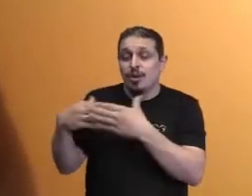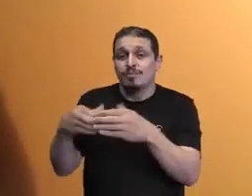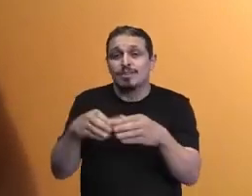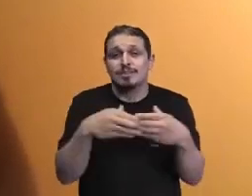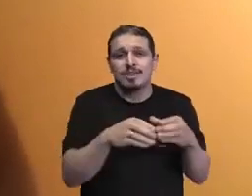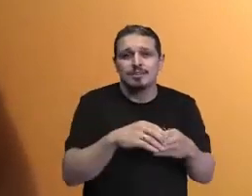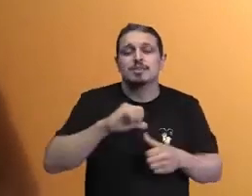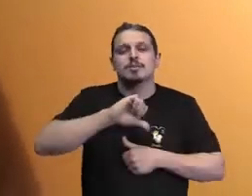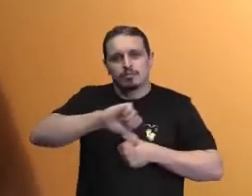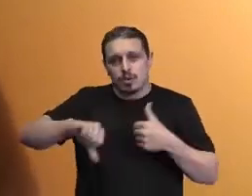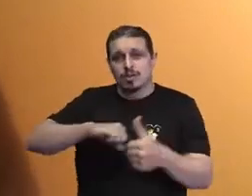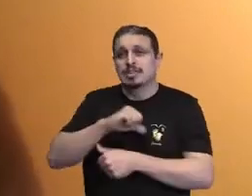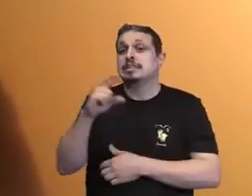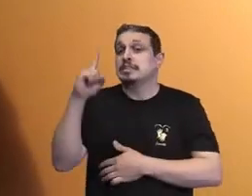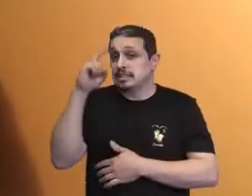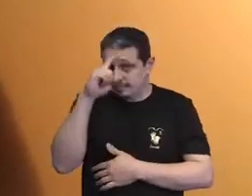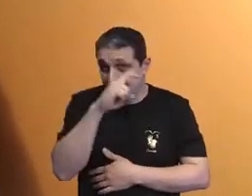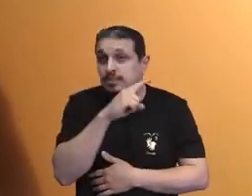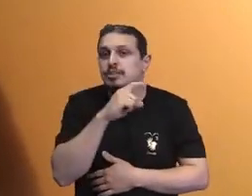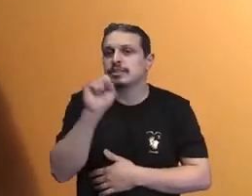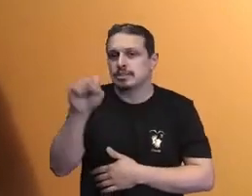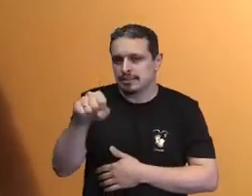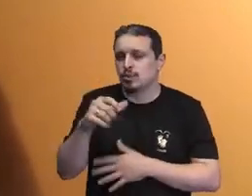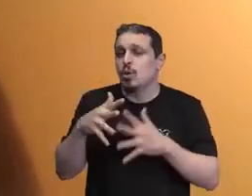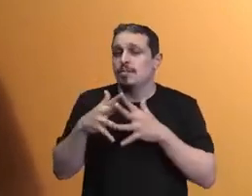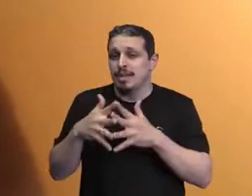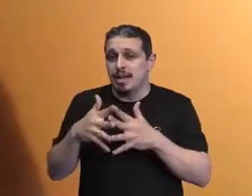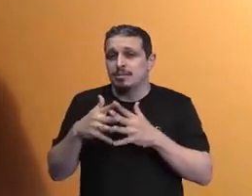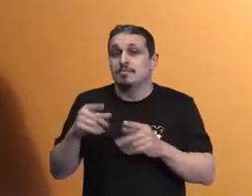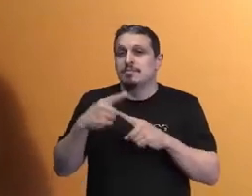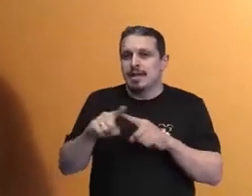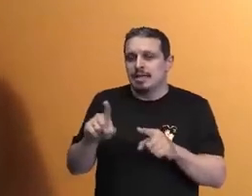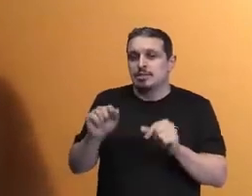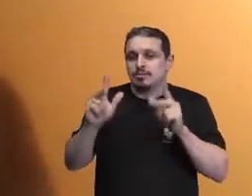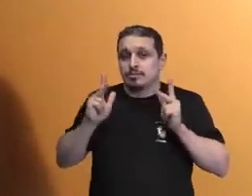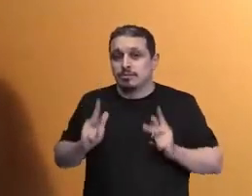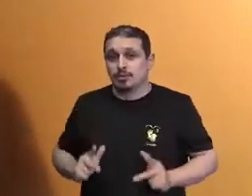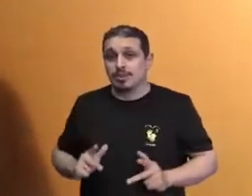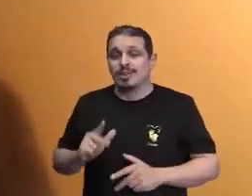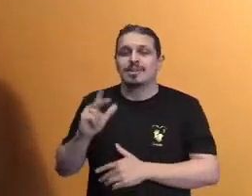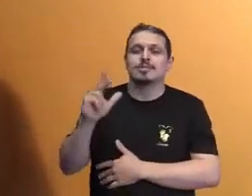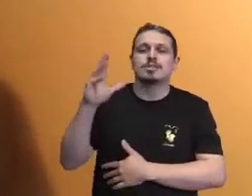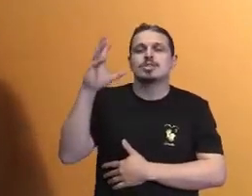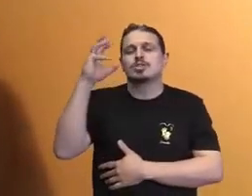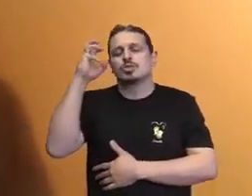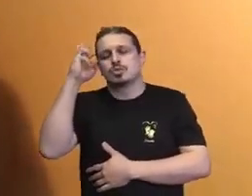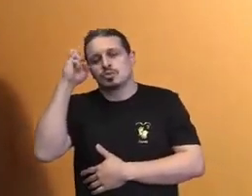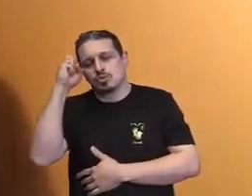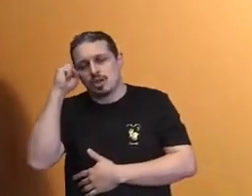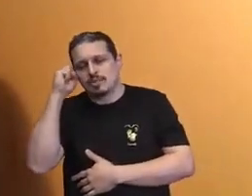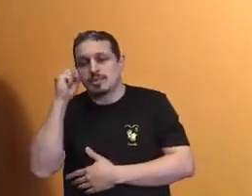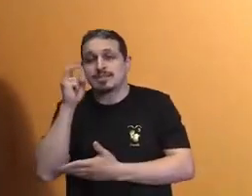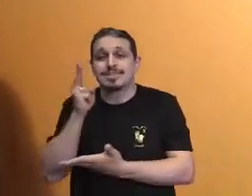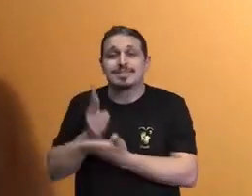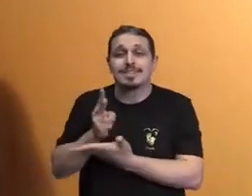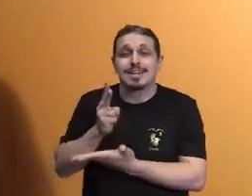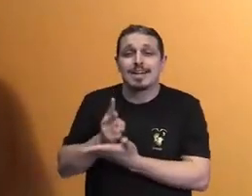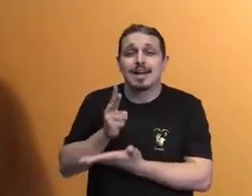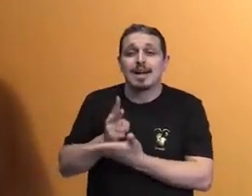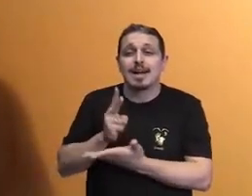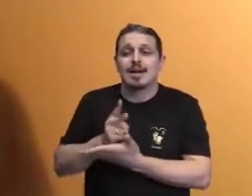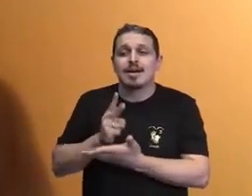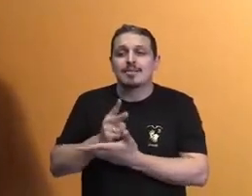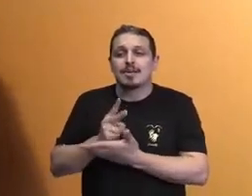complicado. Quer ver um exemplo? Tem gente que está conosco agora, que dorme do mesmo lado da cama, há 10,